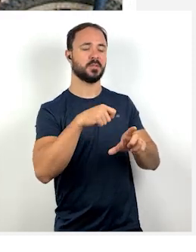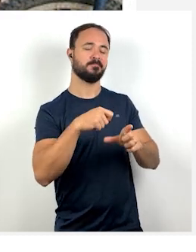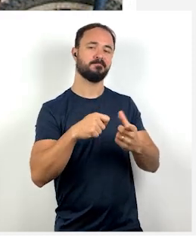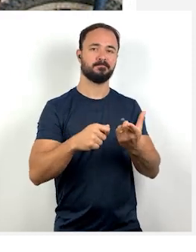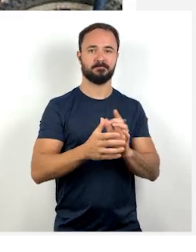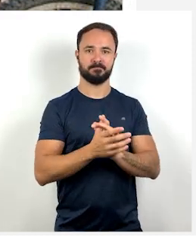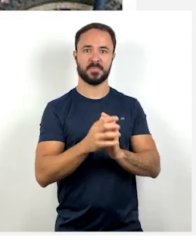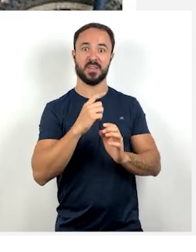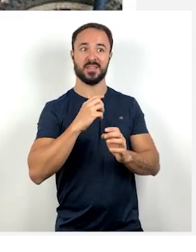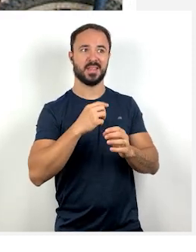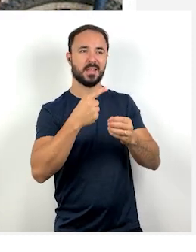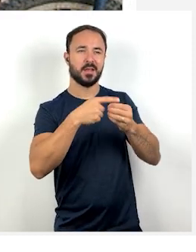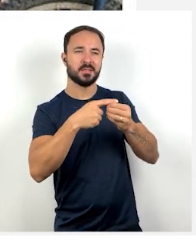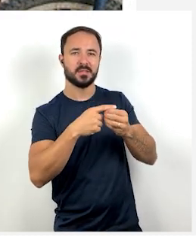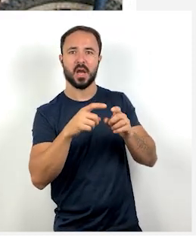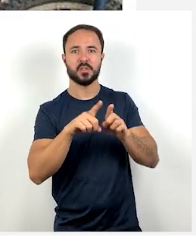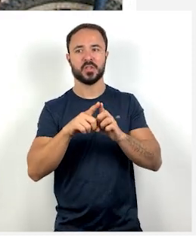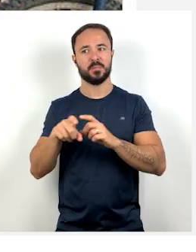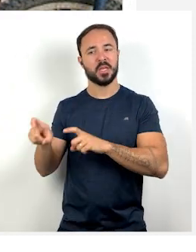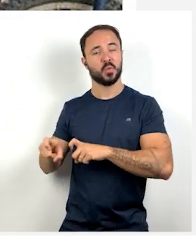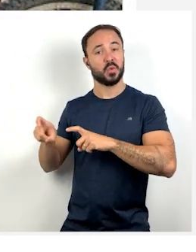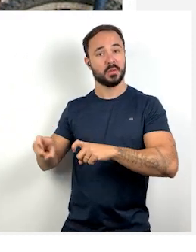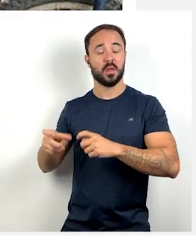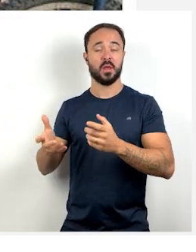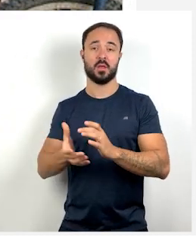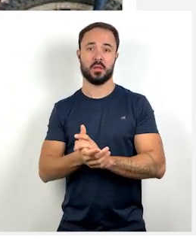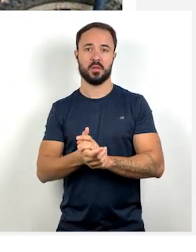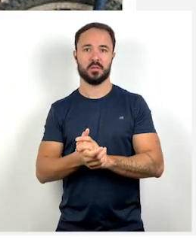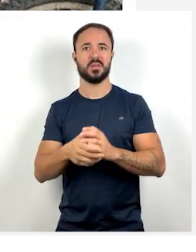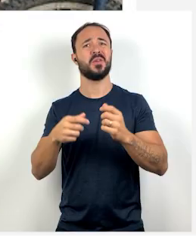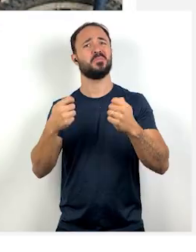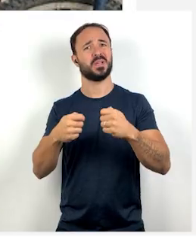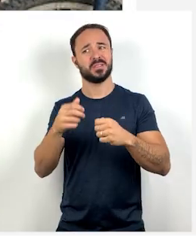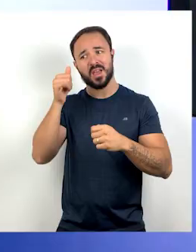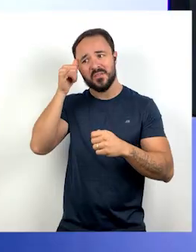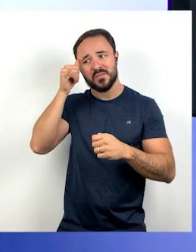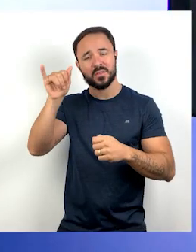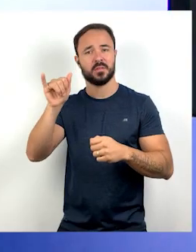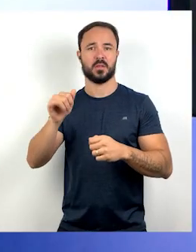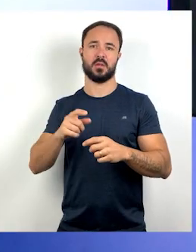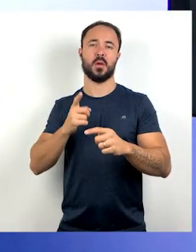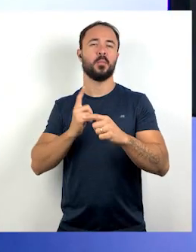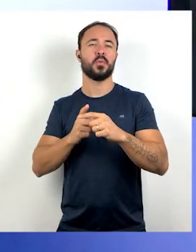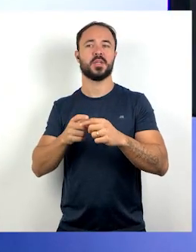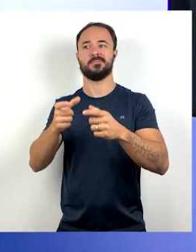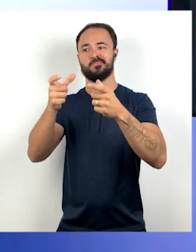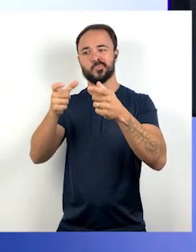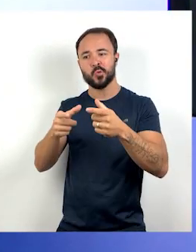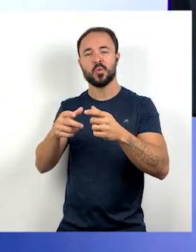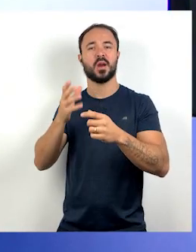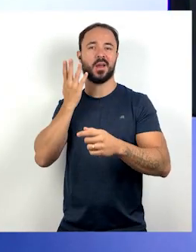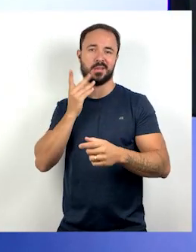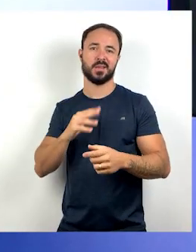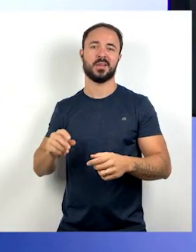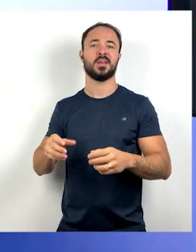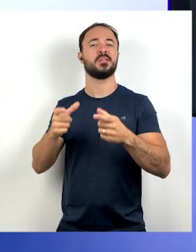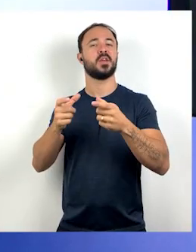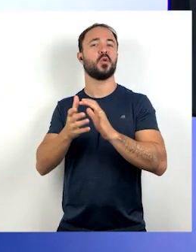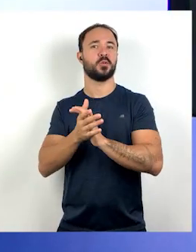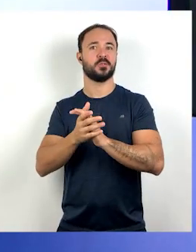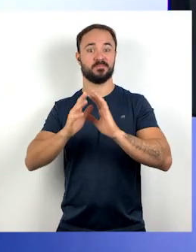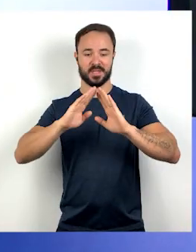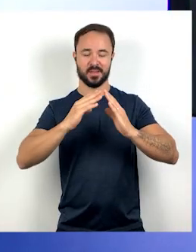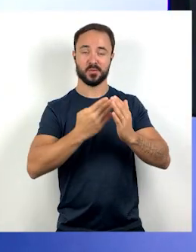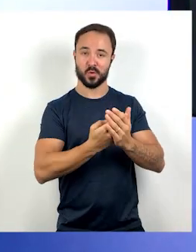a gente precisa combater essa prática, porque lugar de criança é na escola. Agora que nós aprendemos sobre o mercado de